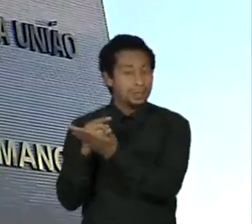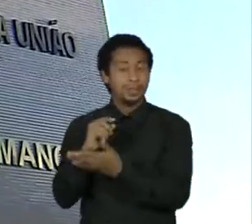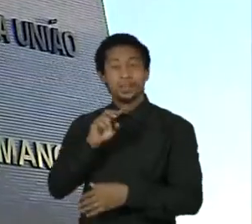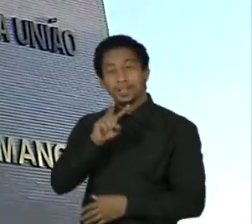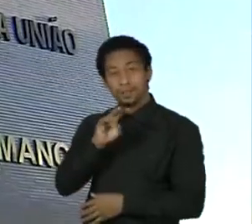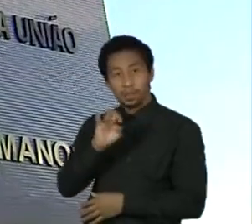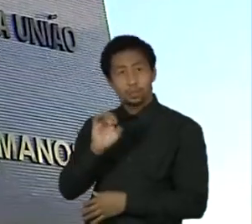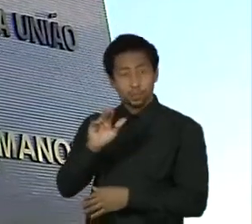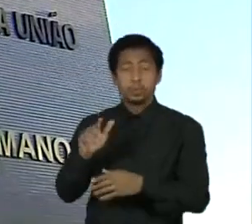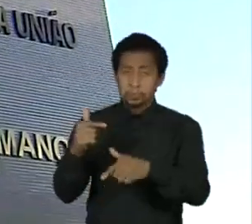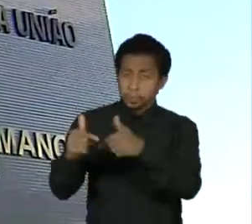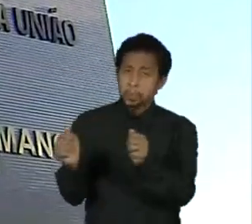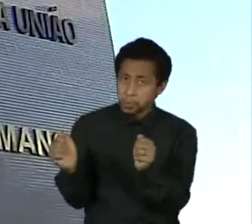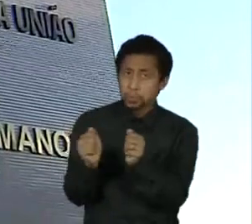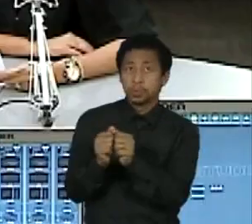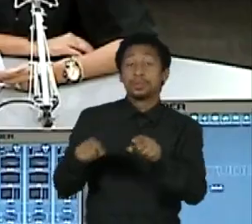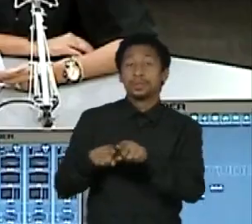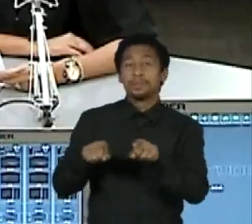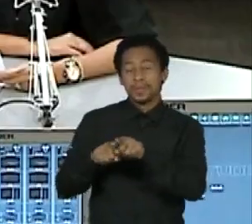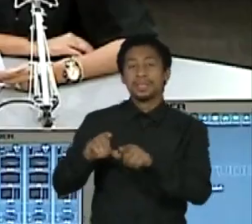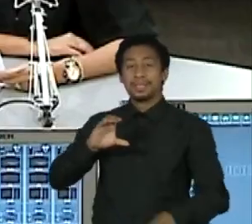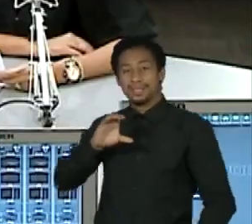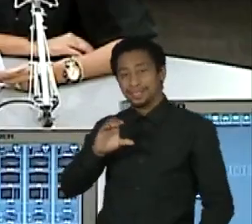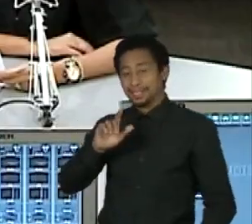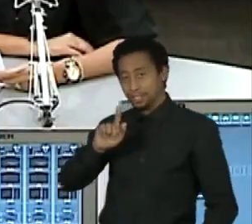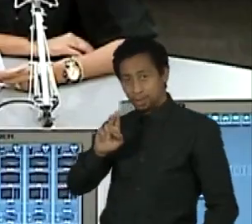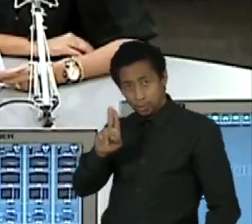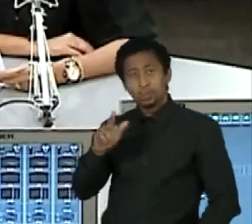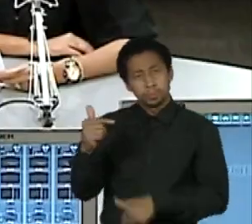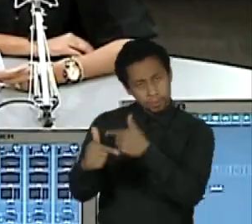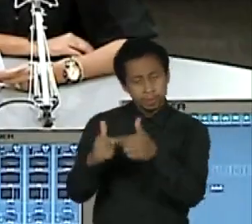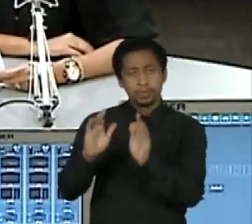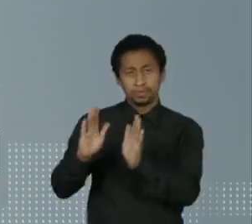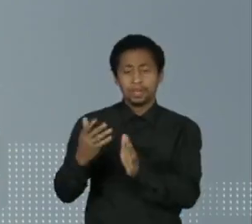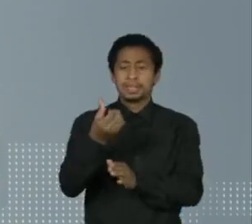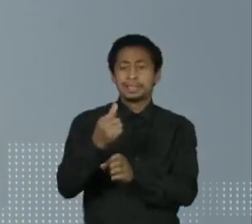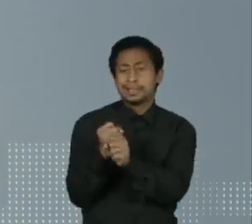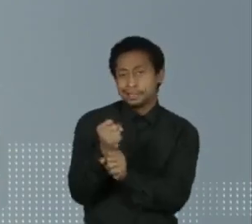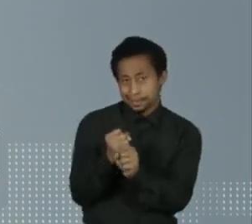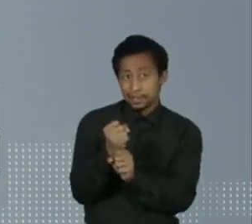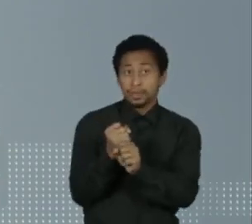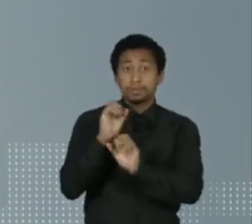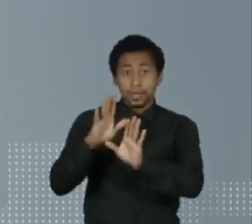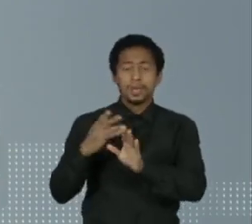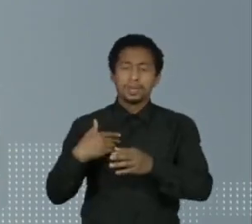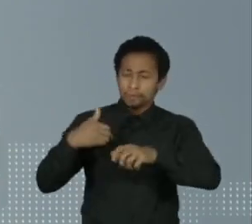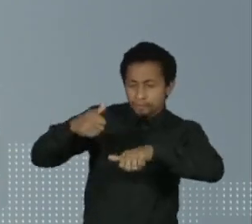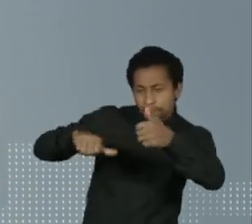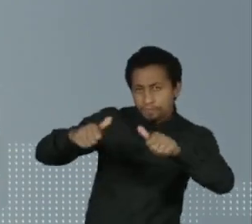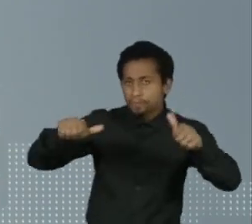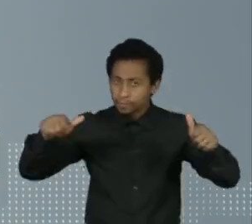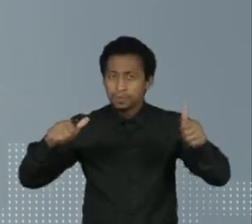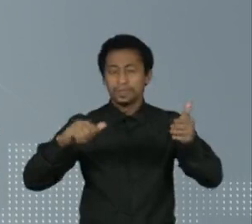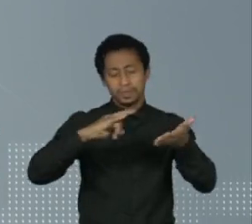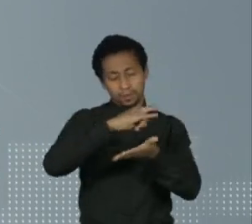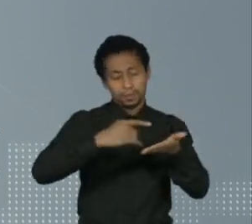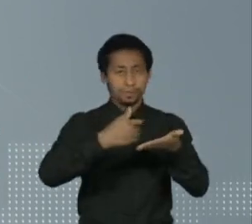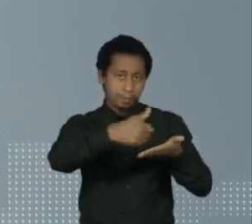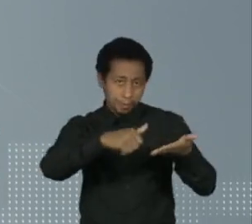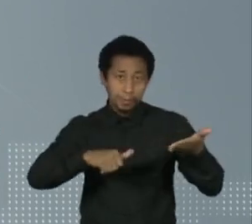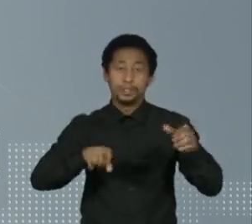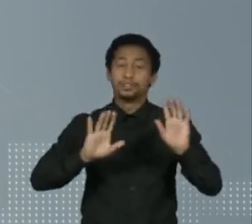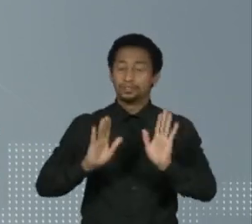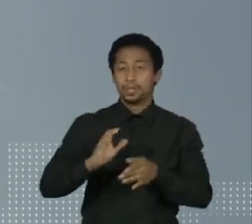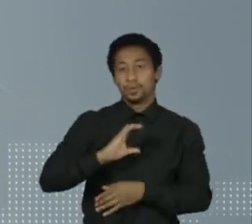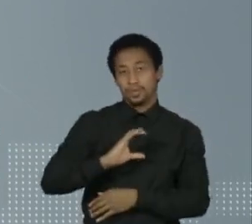Controle da Controladoria Geral da União. Durante seis anos na CGU, Godoy foi Auditor Federal, Chefe de Divisão, Coordenador